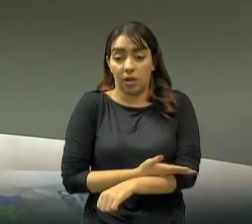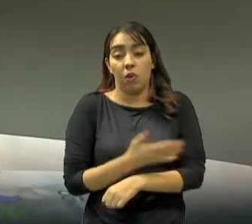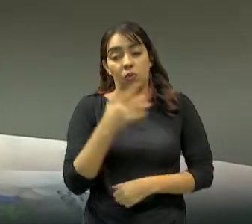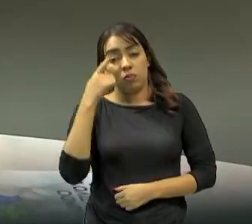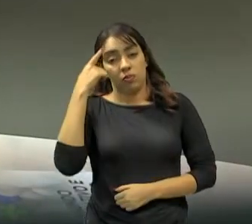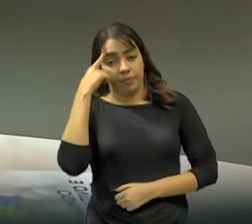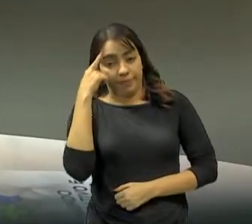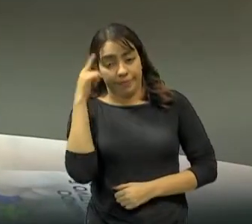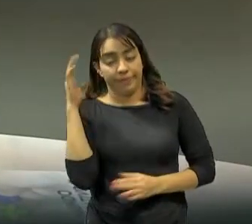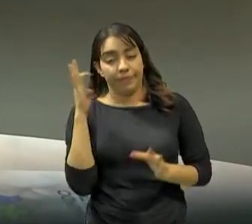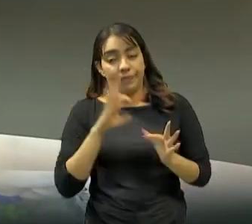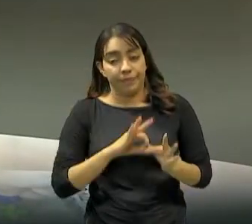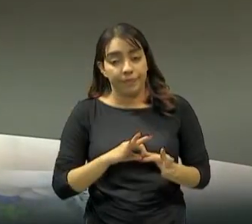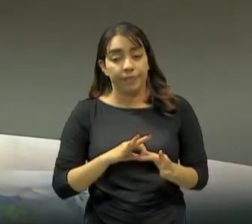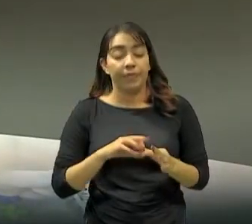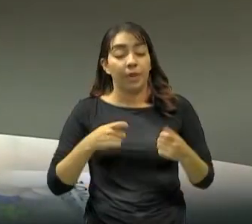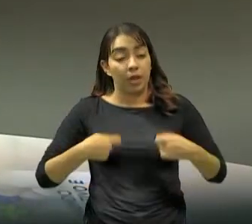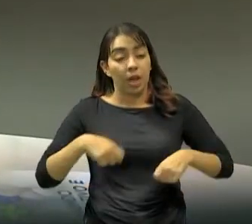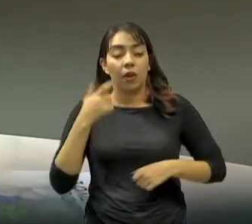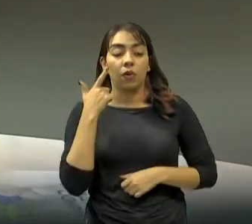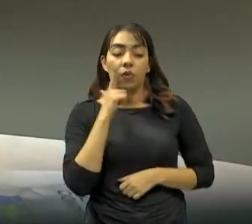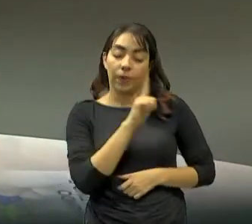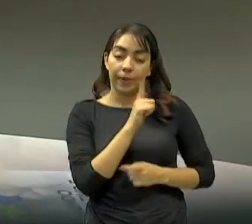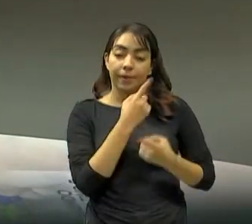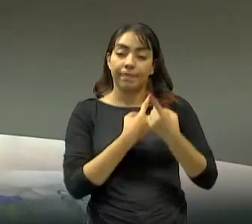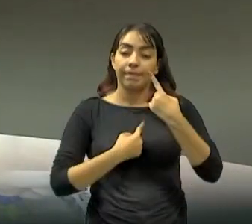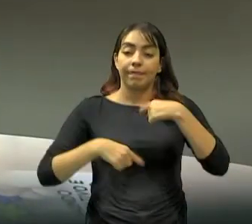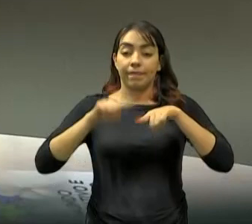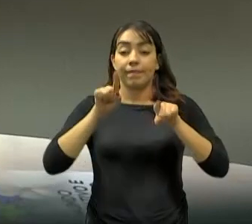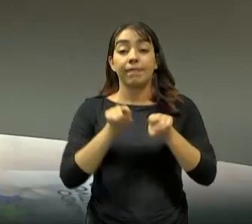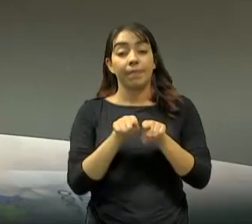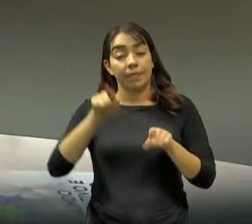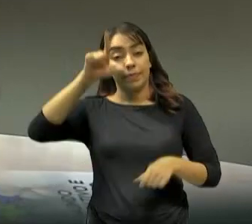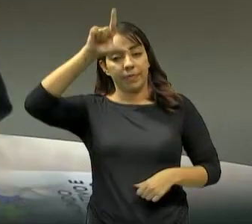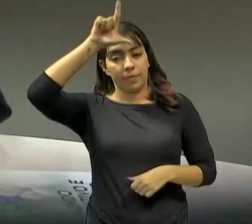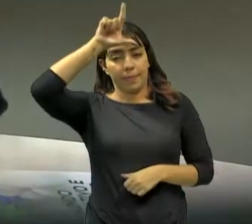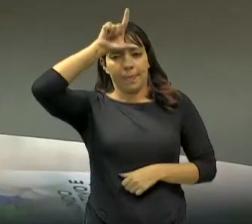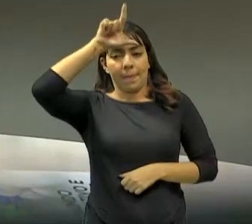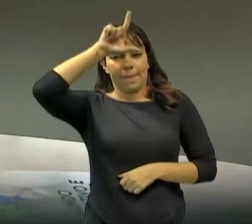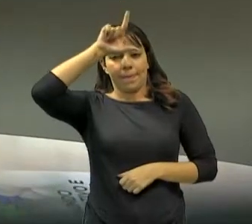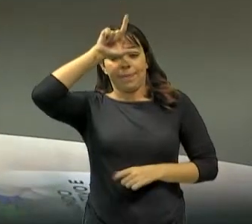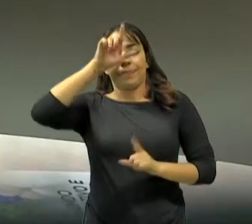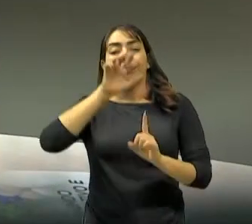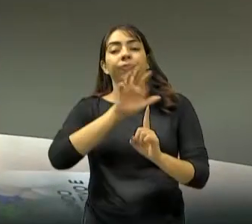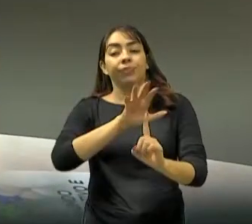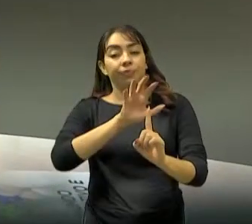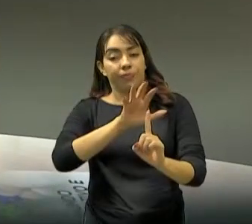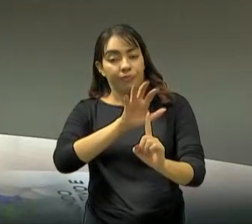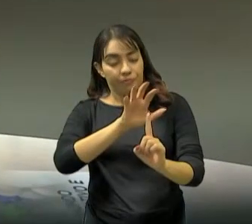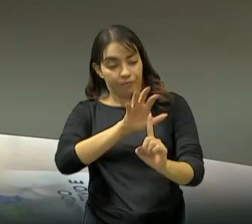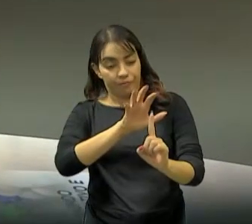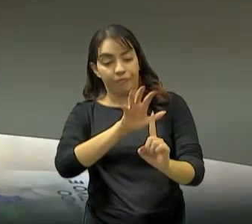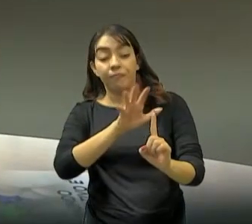as coisas possam fluir bem, para que a gente possa liderar equipes, e as pessoas possam nos, é,